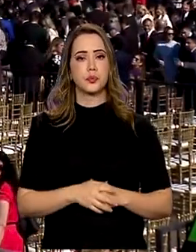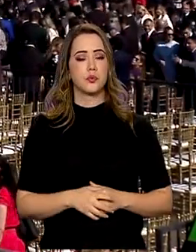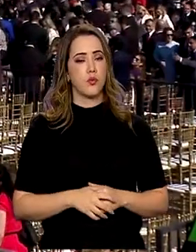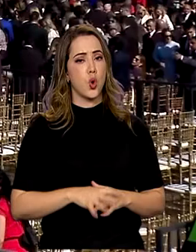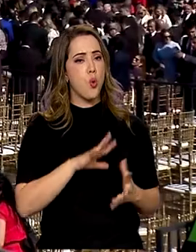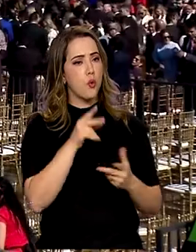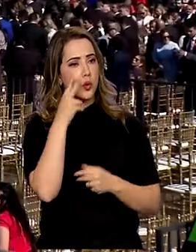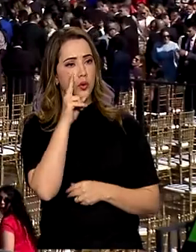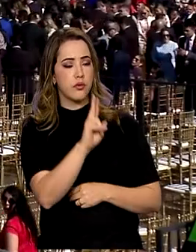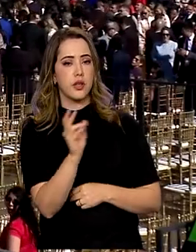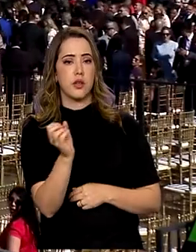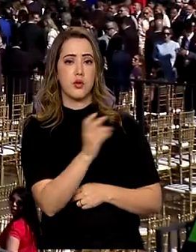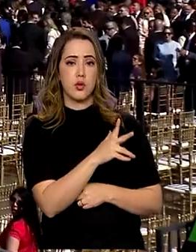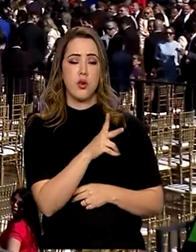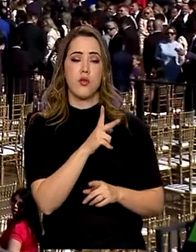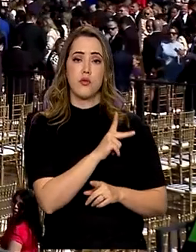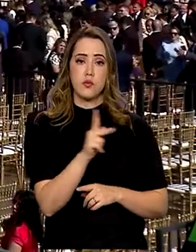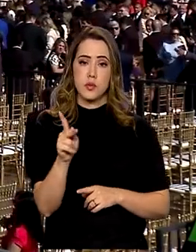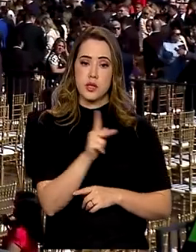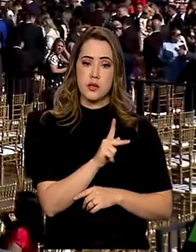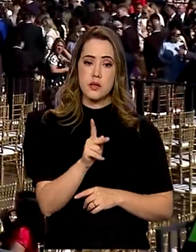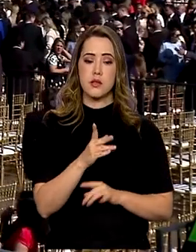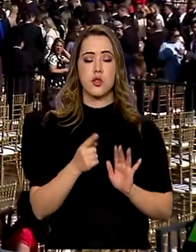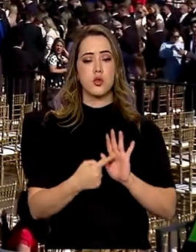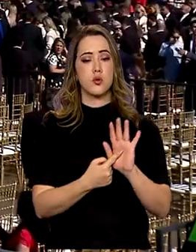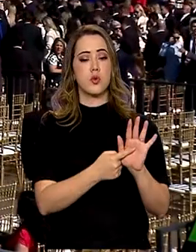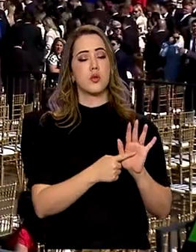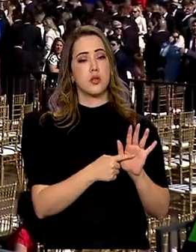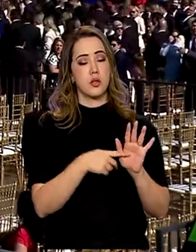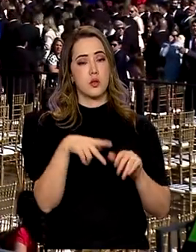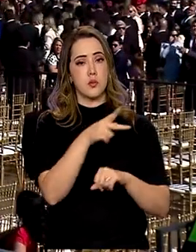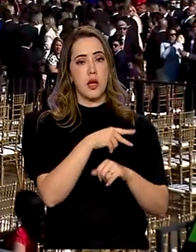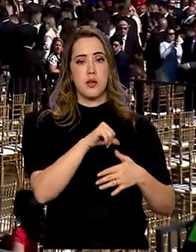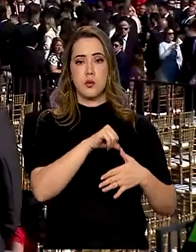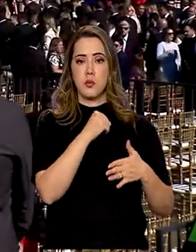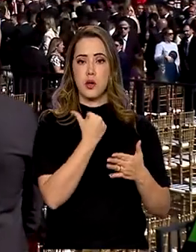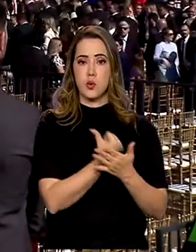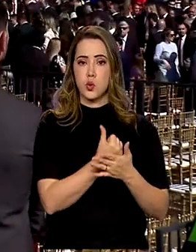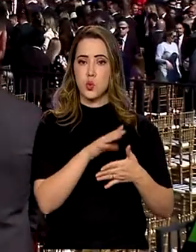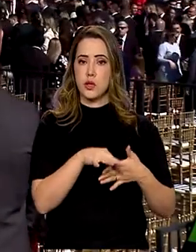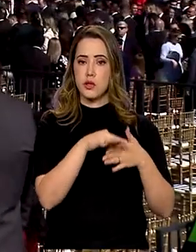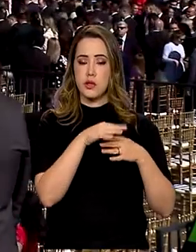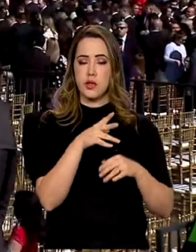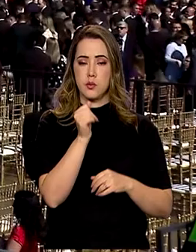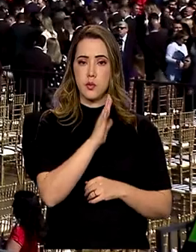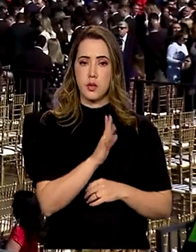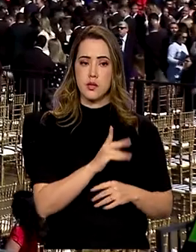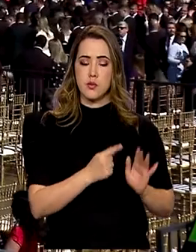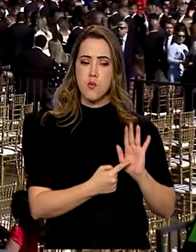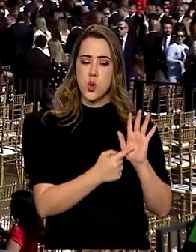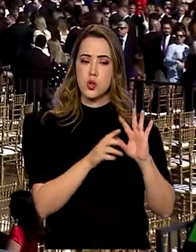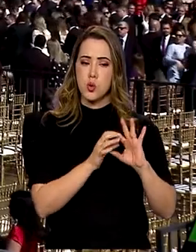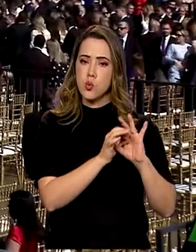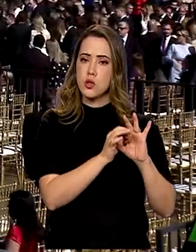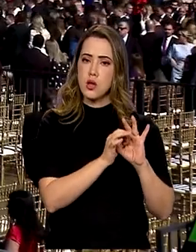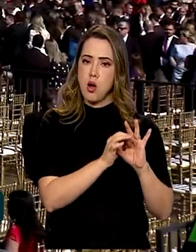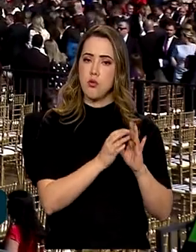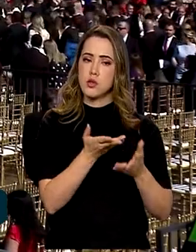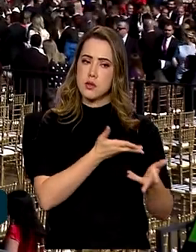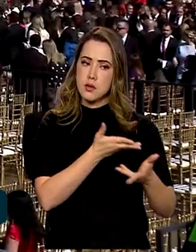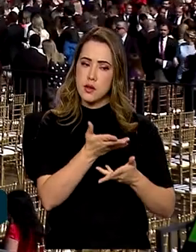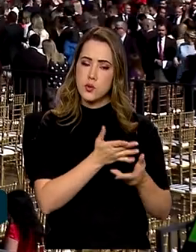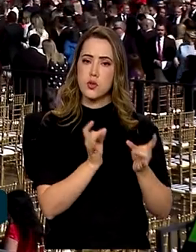Paraguai, Argentina e Uruguai, países membros do Mercosul, liderados pelo Brasil, estão unidos. Não apenas nas relações